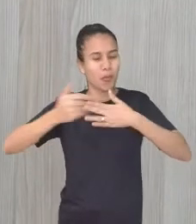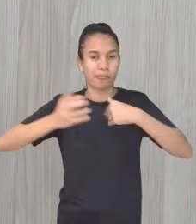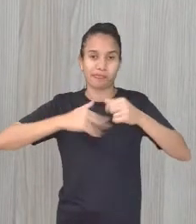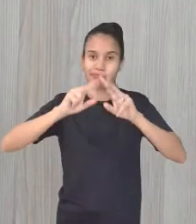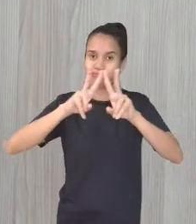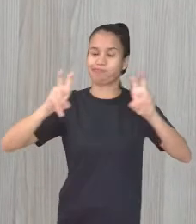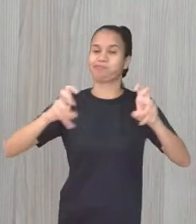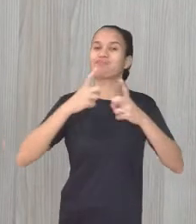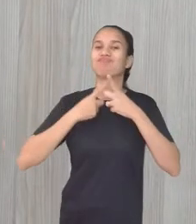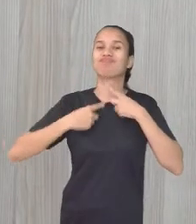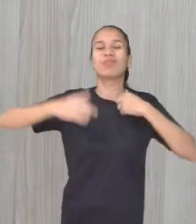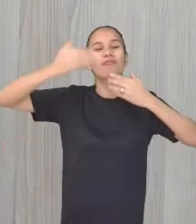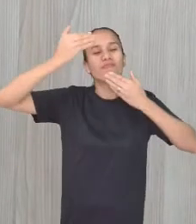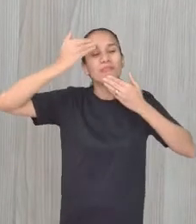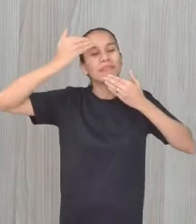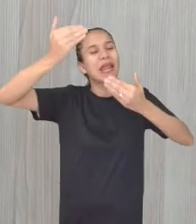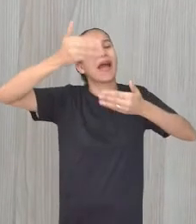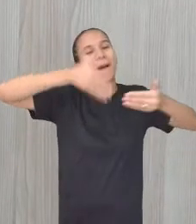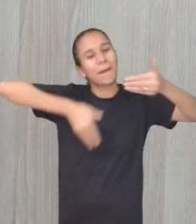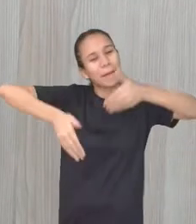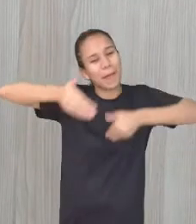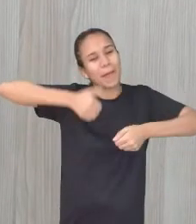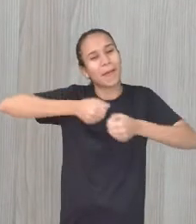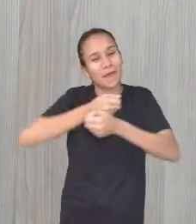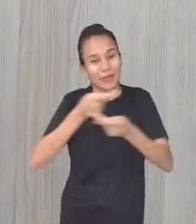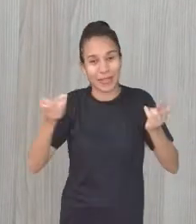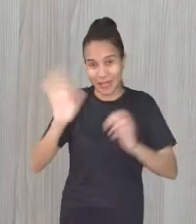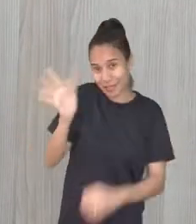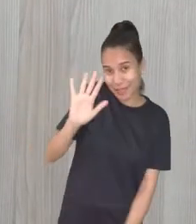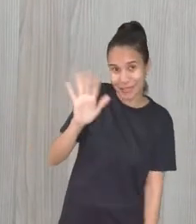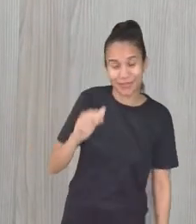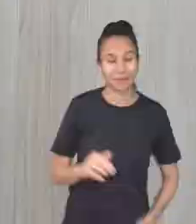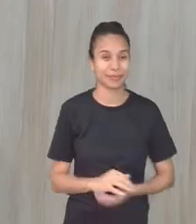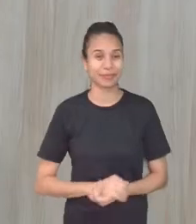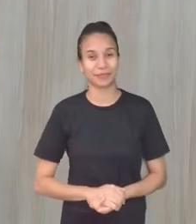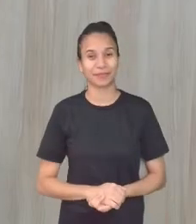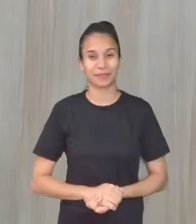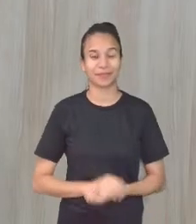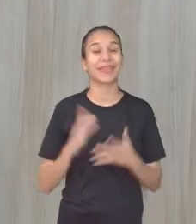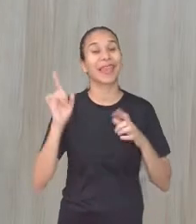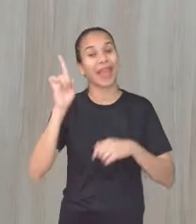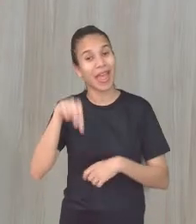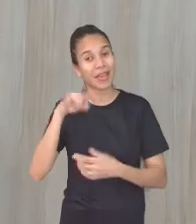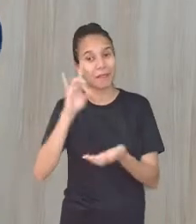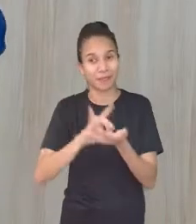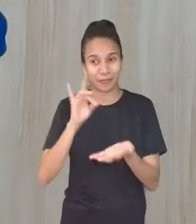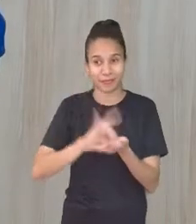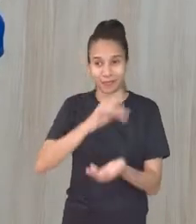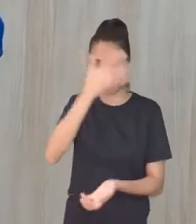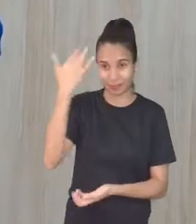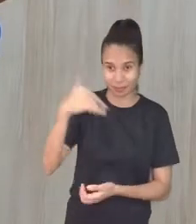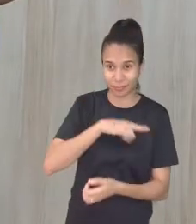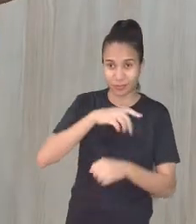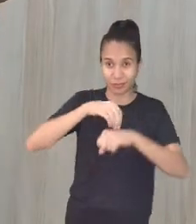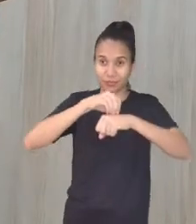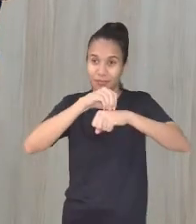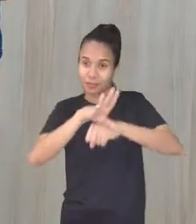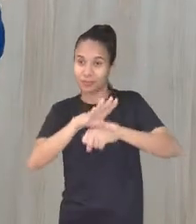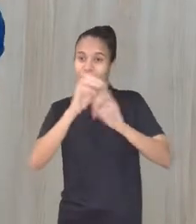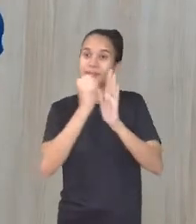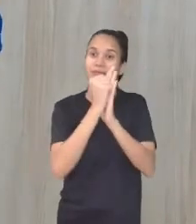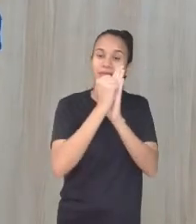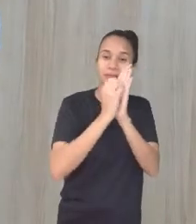você tiver, tá certo? Obrigada aí pela participação. Tchau, tchau, pessoal. Pois é, gente. Então, a minha sugestão de atividade